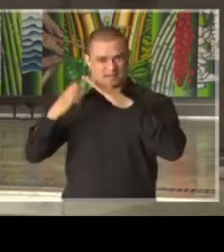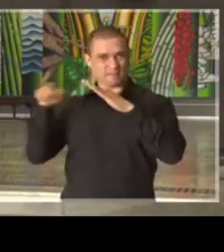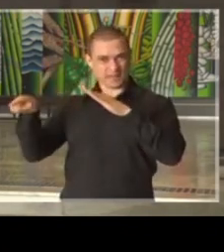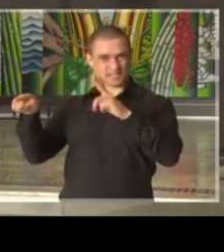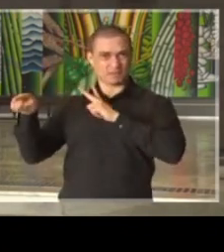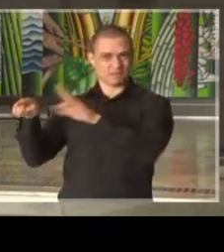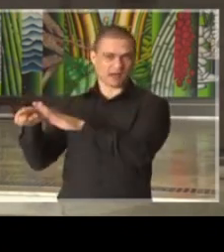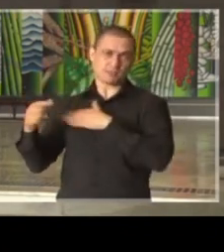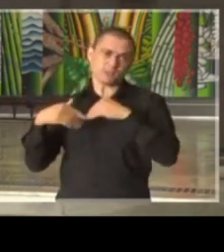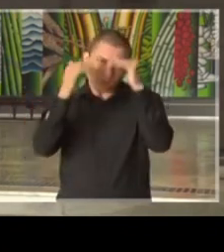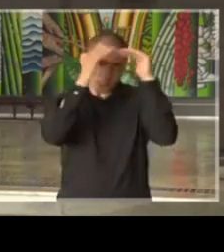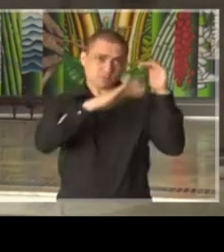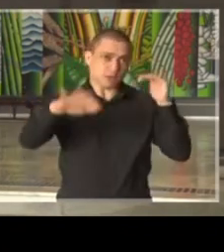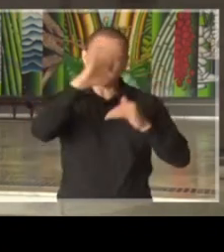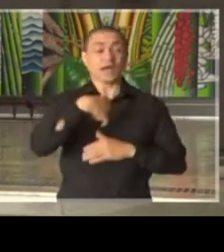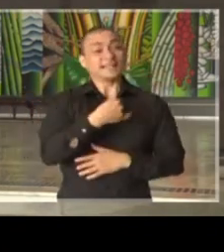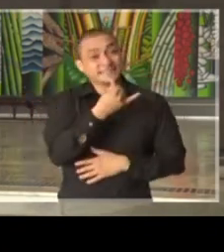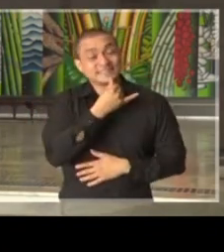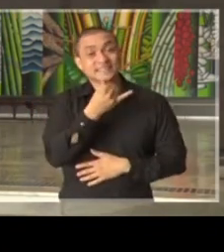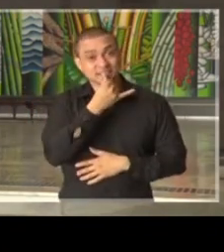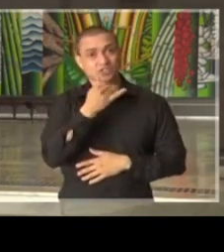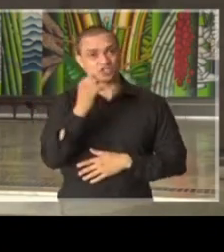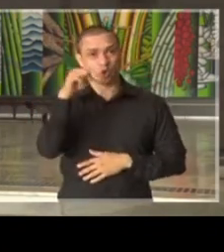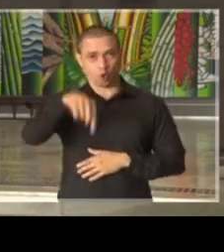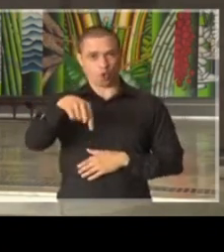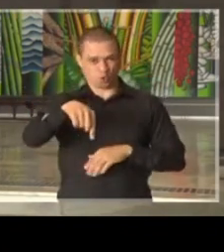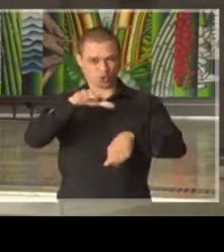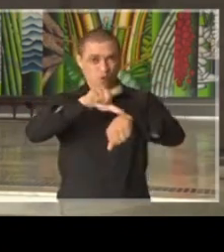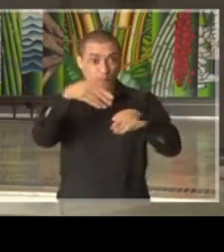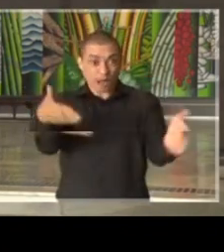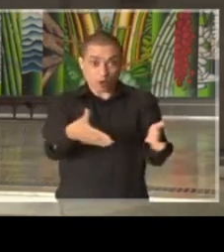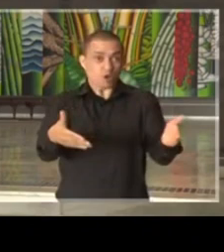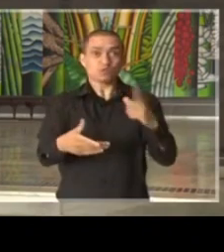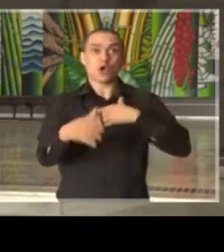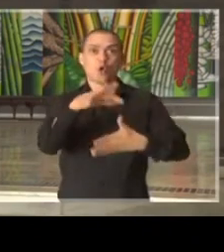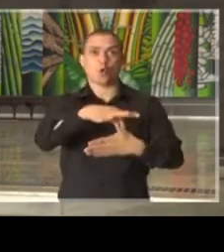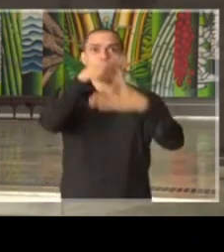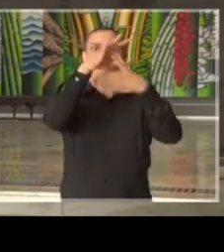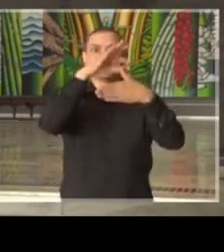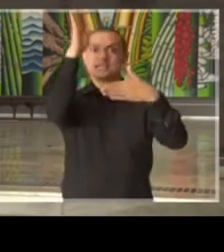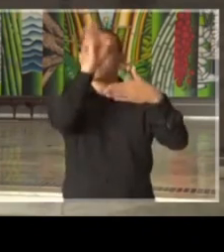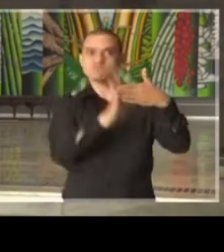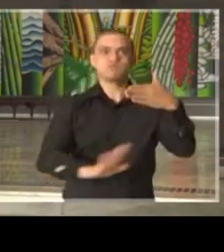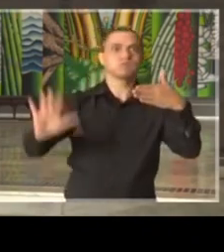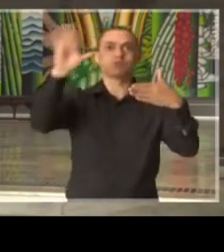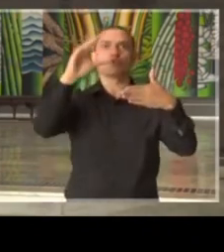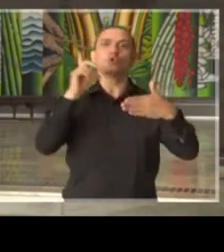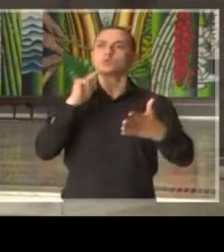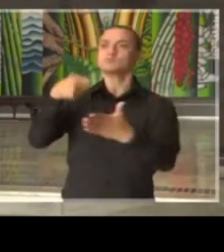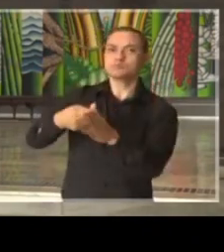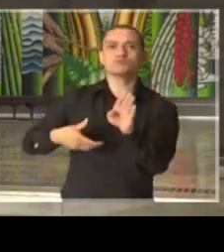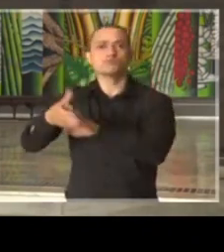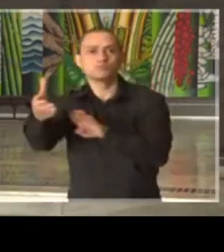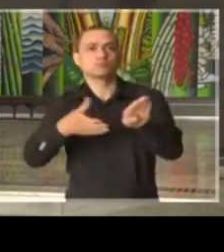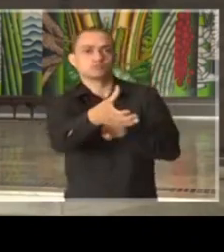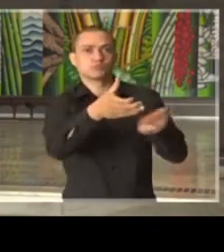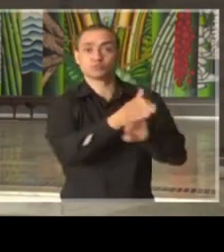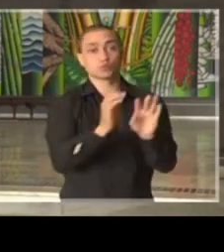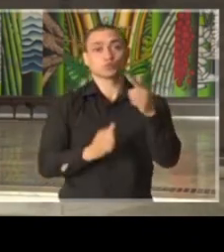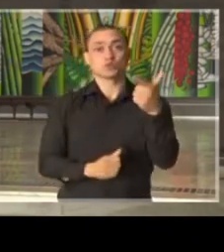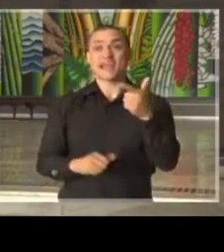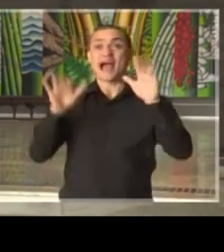porém, muito triste que não tenhamos, Bruno Covas, nesse momento, uma liderança no país em condições de orientar os brasileiros,